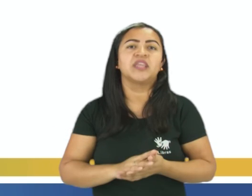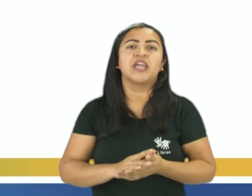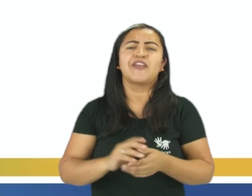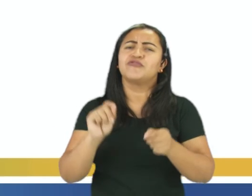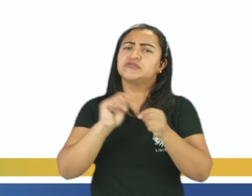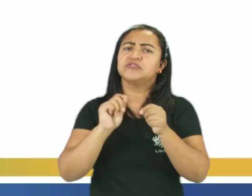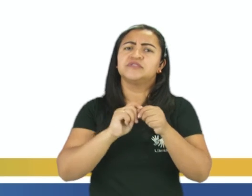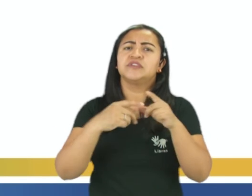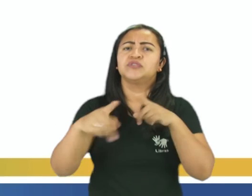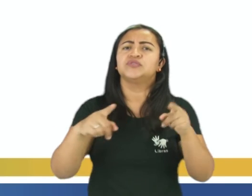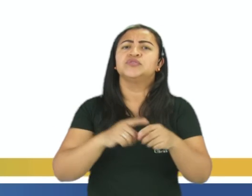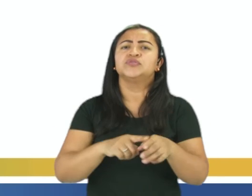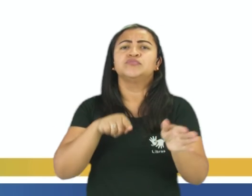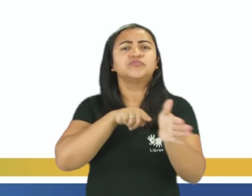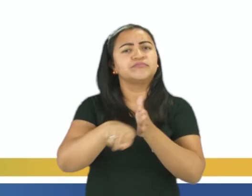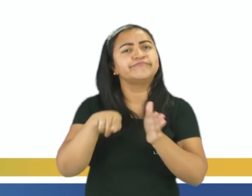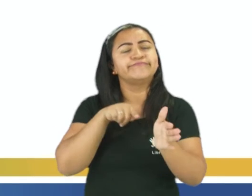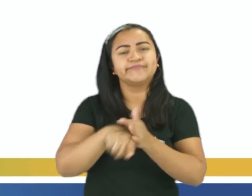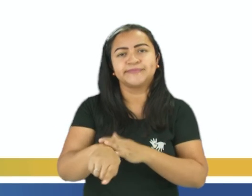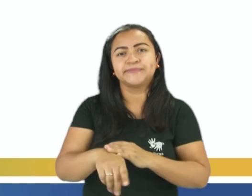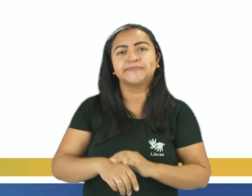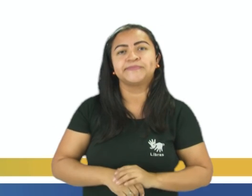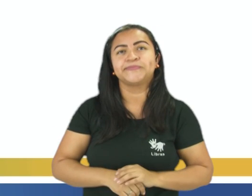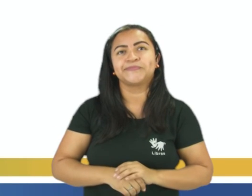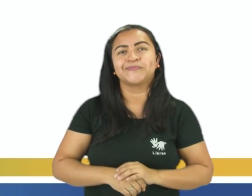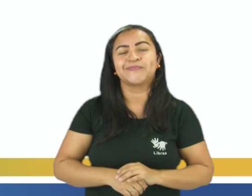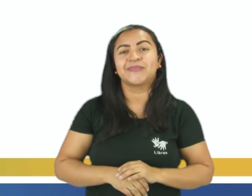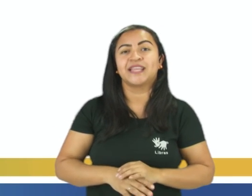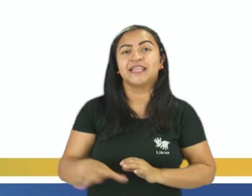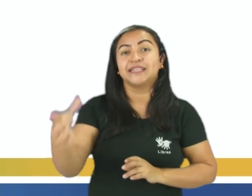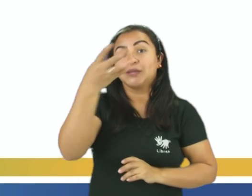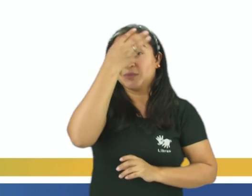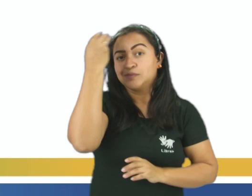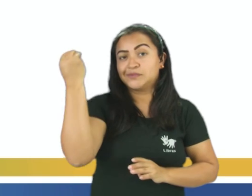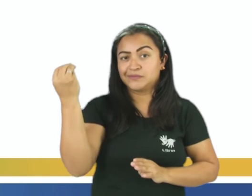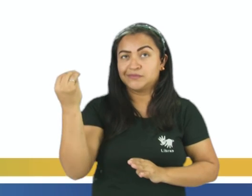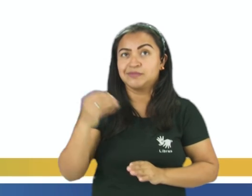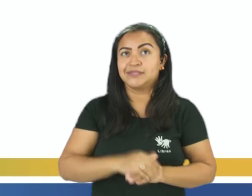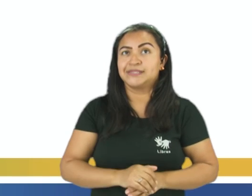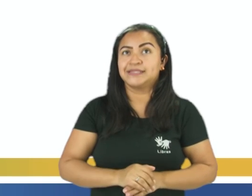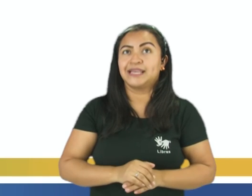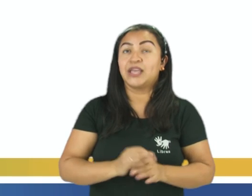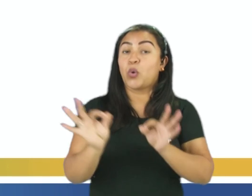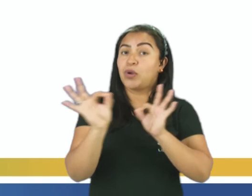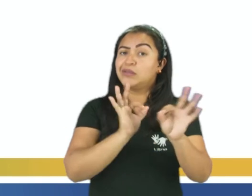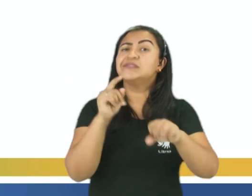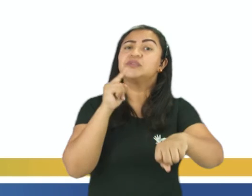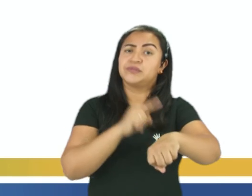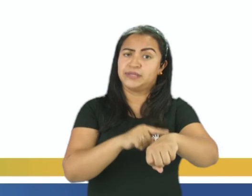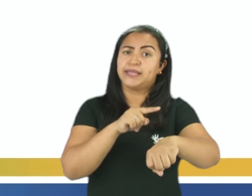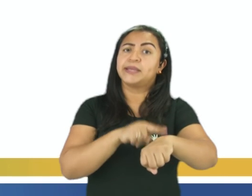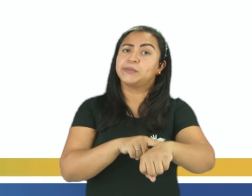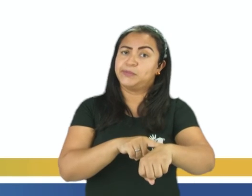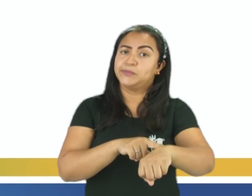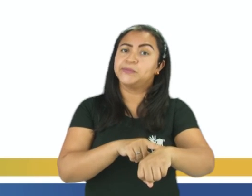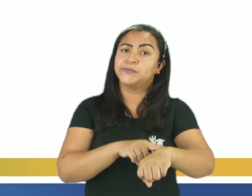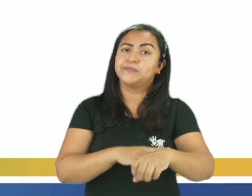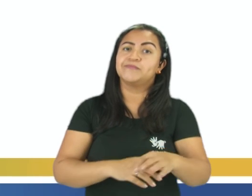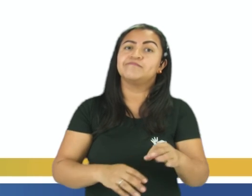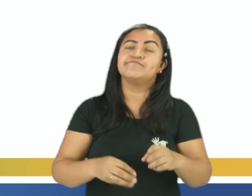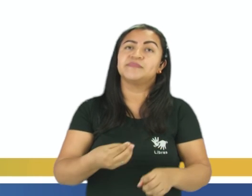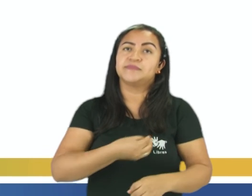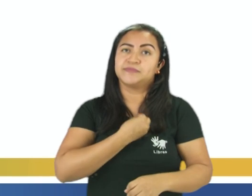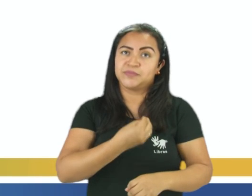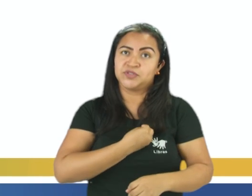questionamentos. Ok, gente? Nesse mapa mental. Então, vamos lá. Organize seu tempo de estudo, participe das